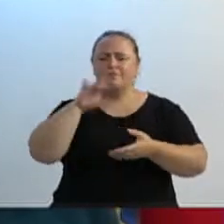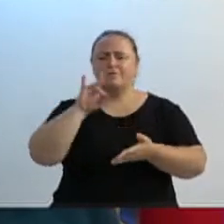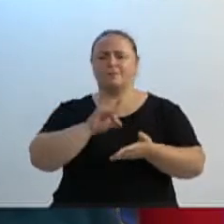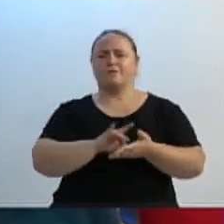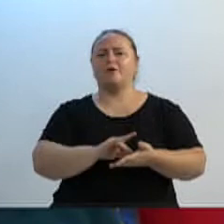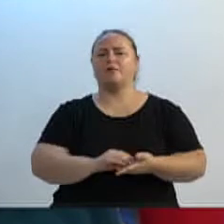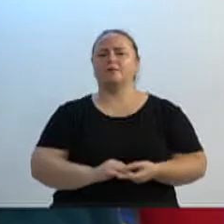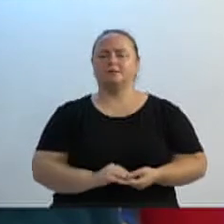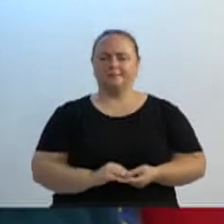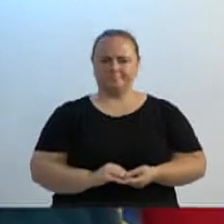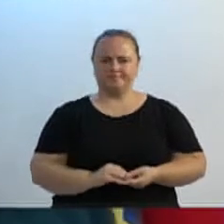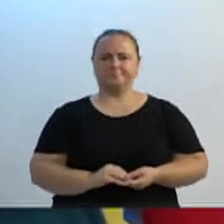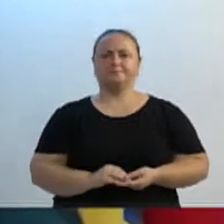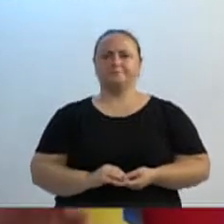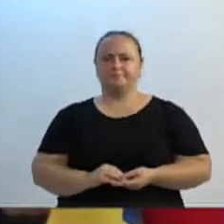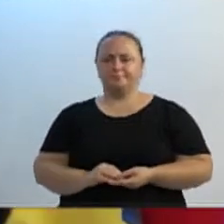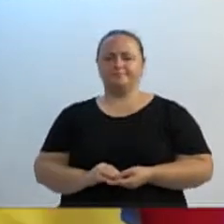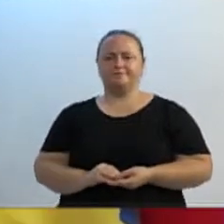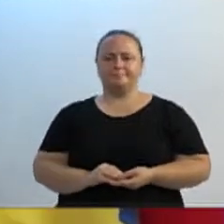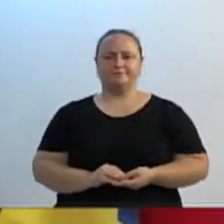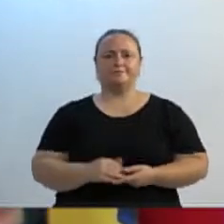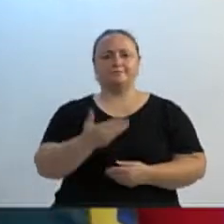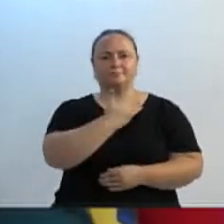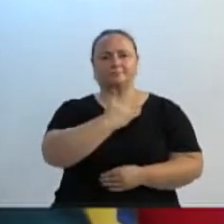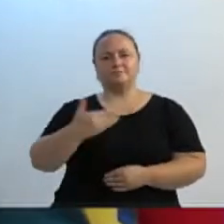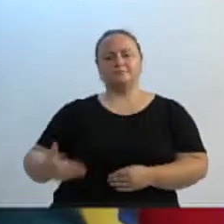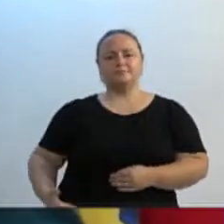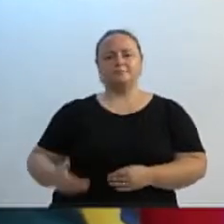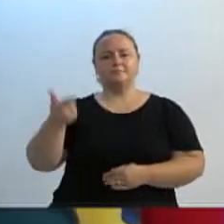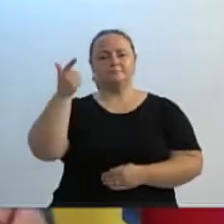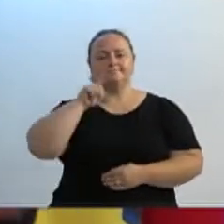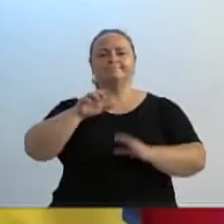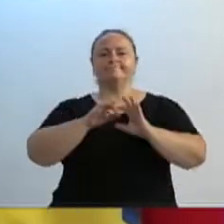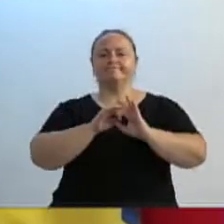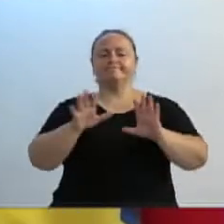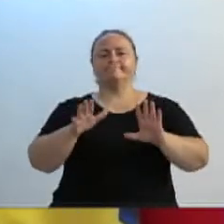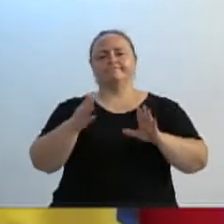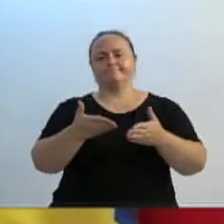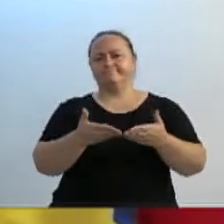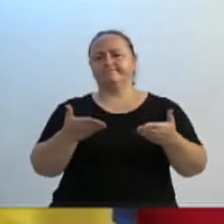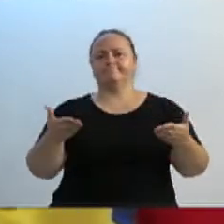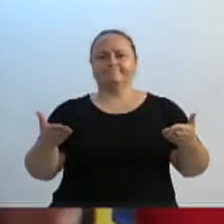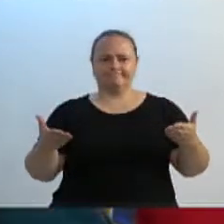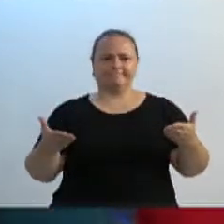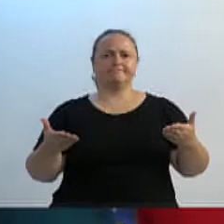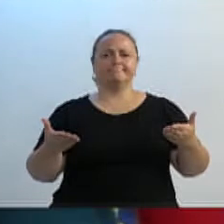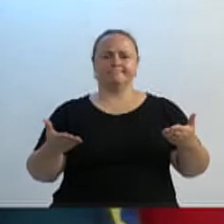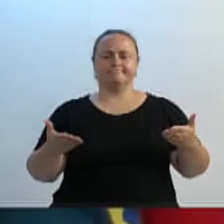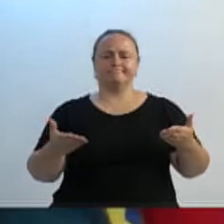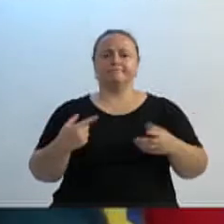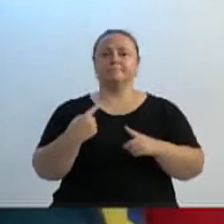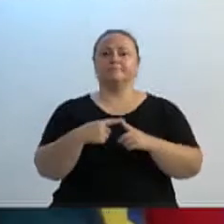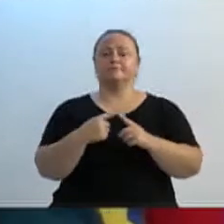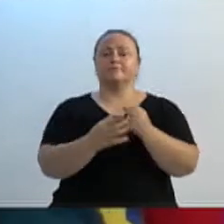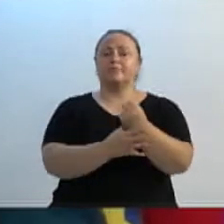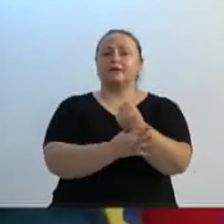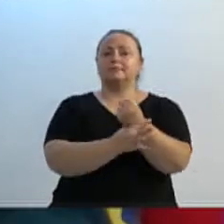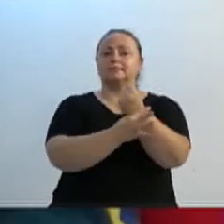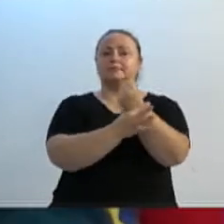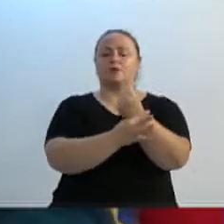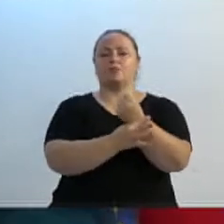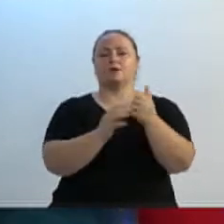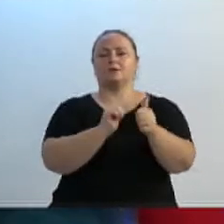que realmente possa ter essa flexibilidade. Eles querem dar segurança aos